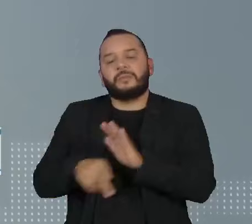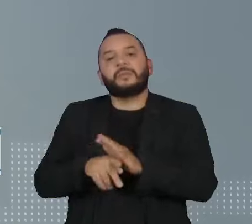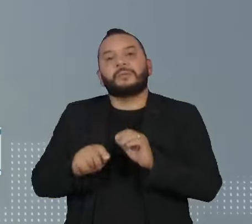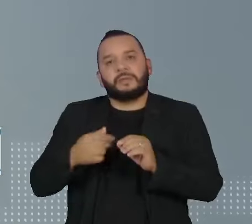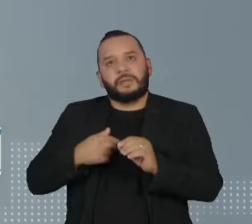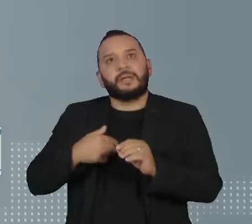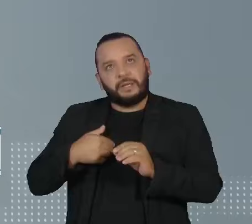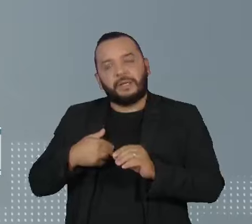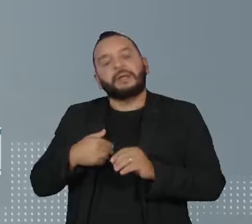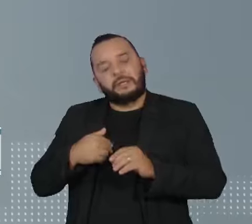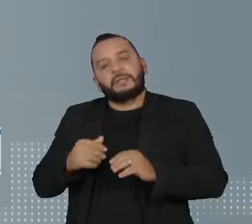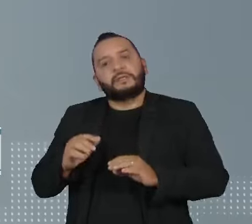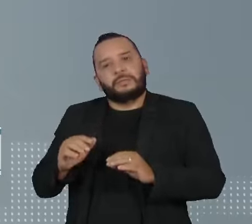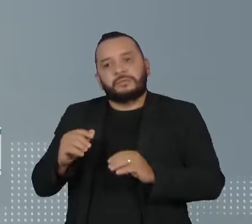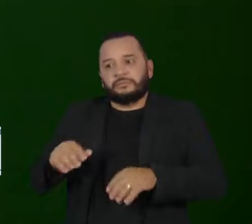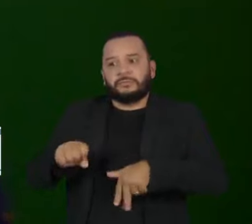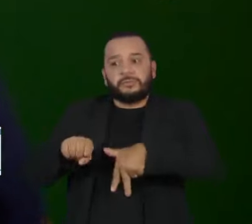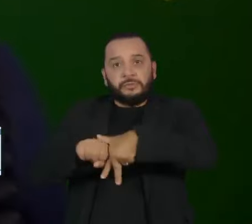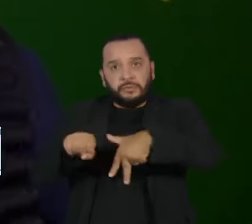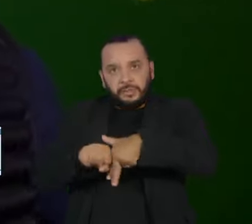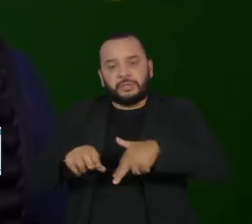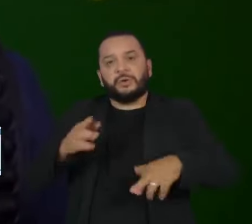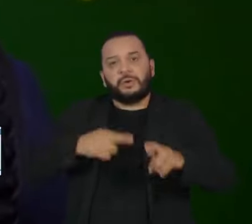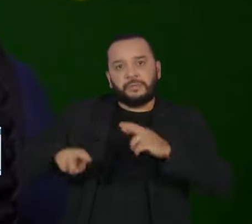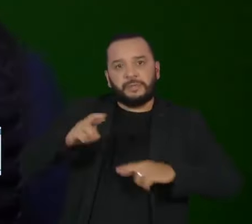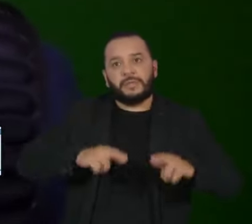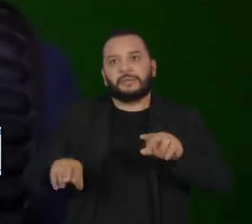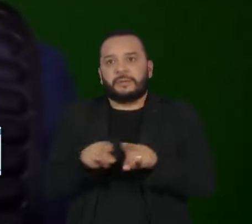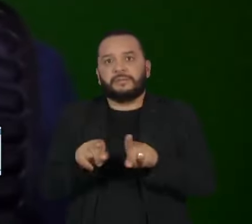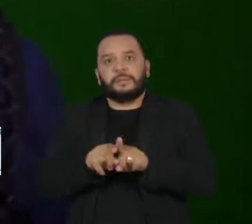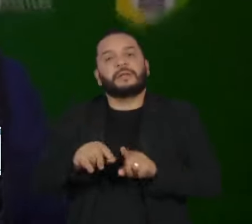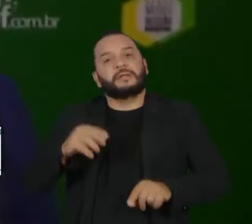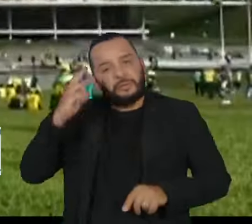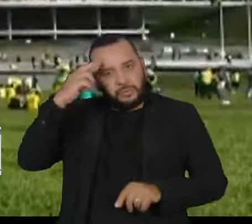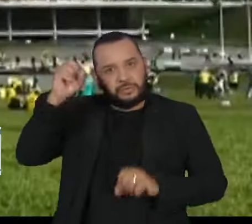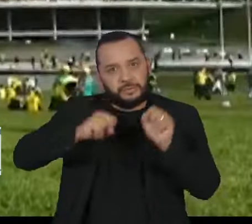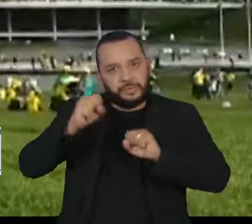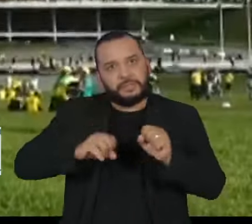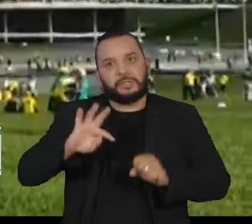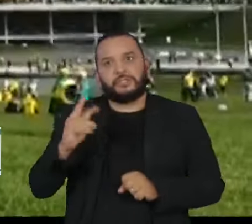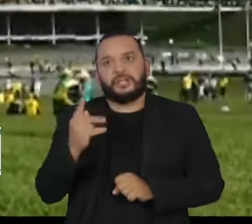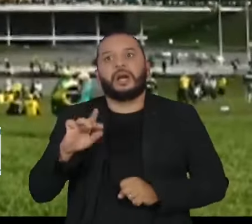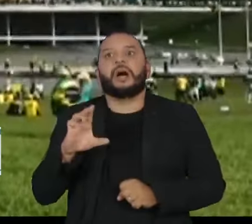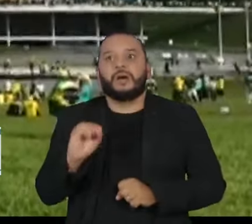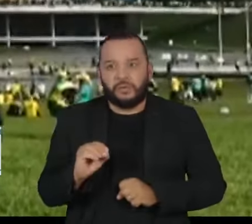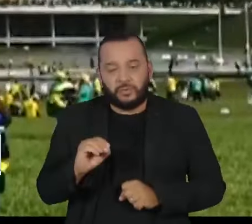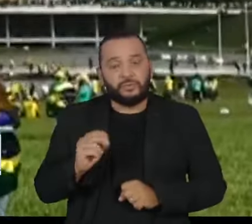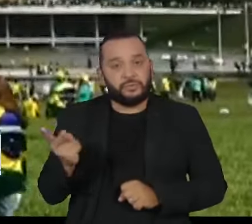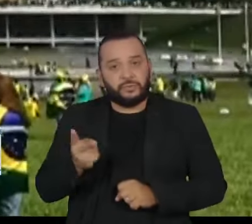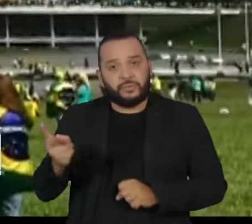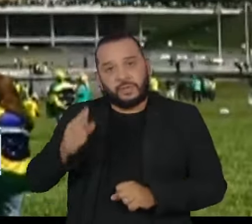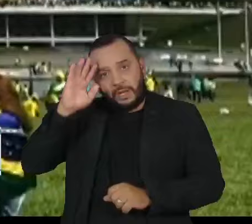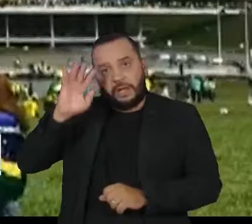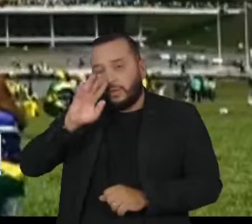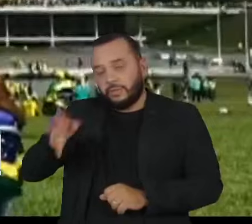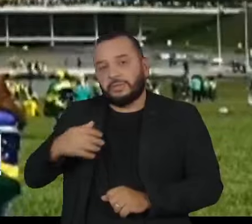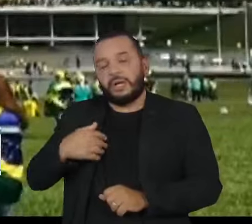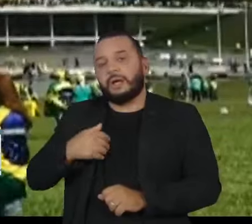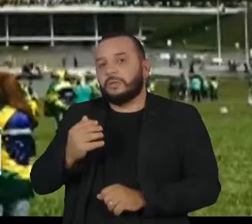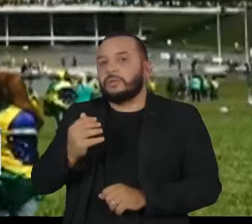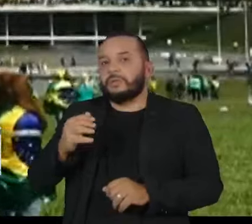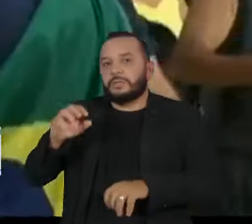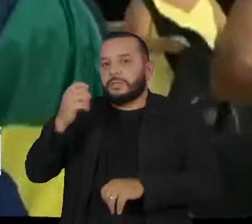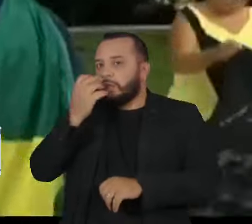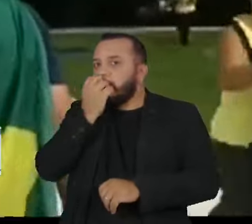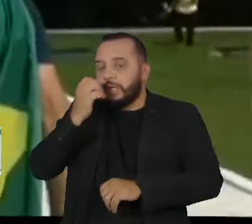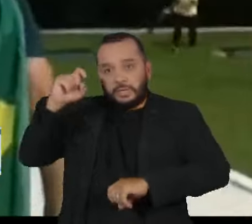Robinho e o empresário Tiago Brenan. Os dois foram condenados por estupro. Também está sob segredo a lista dos militares da Guarda